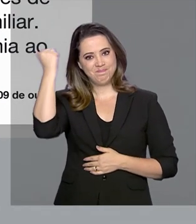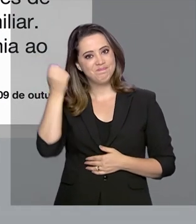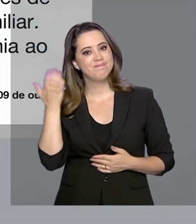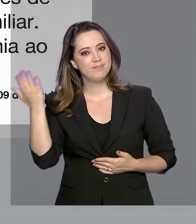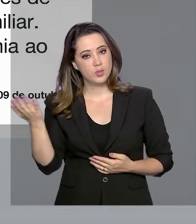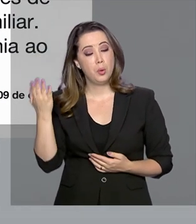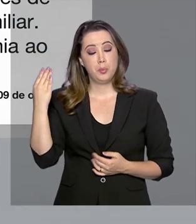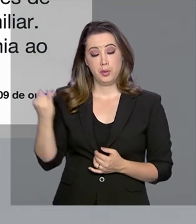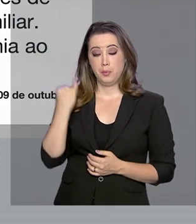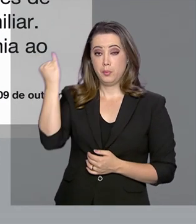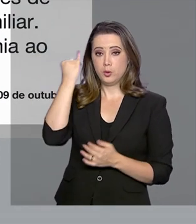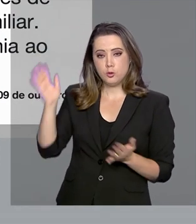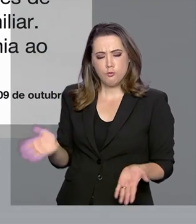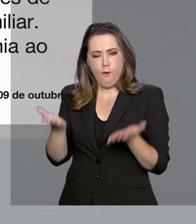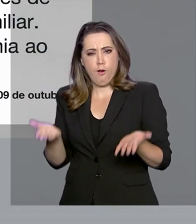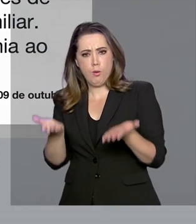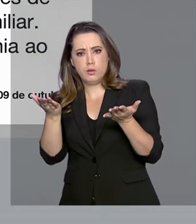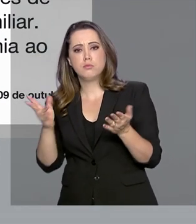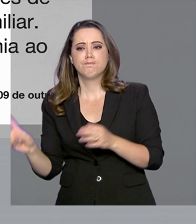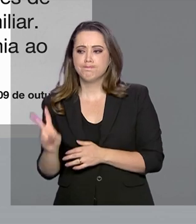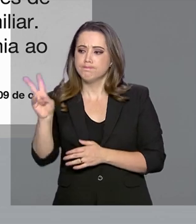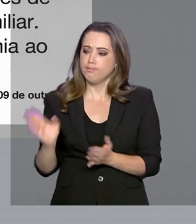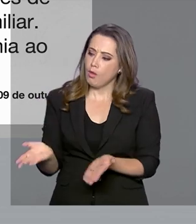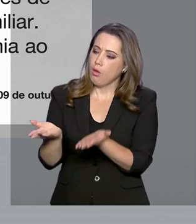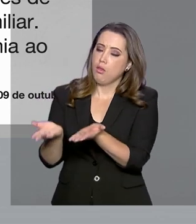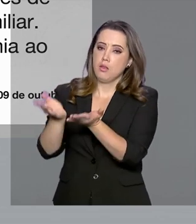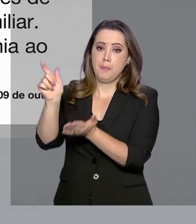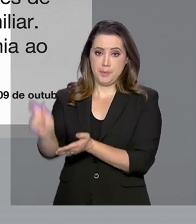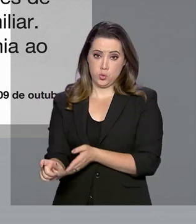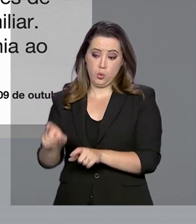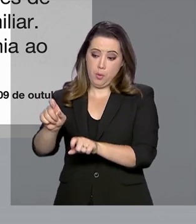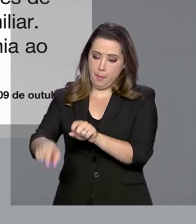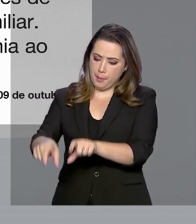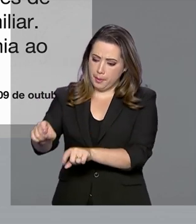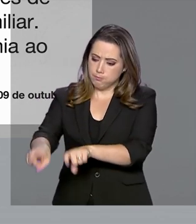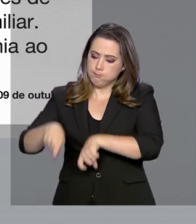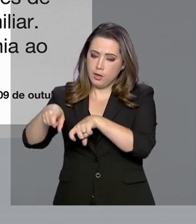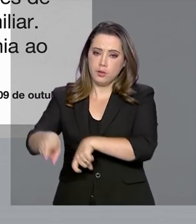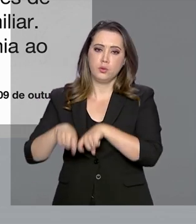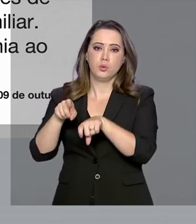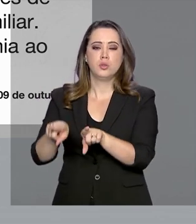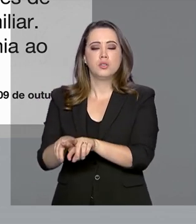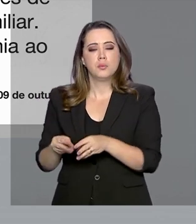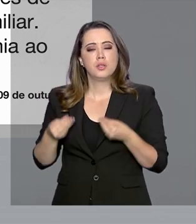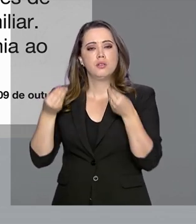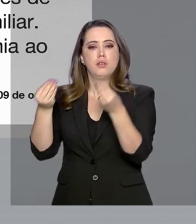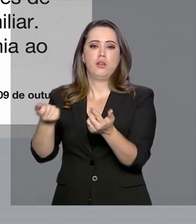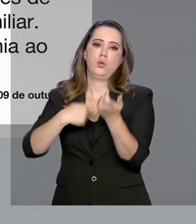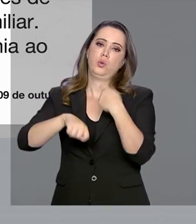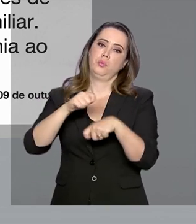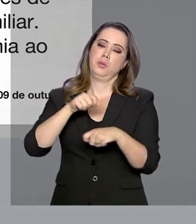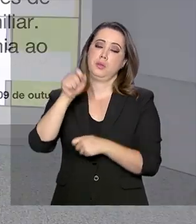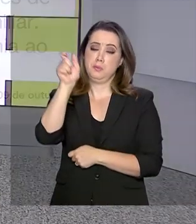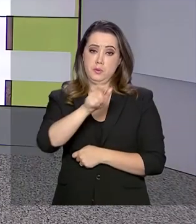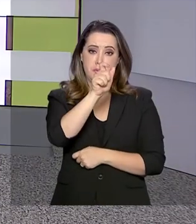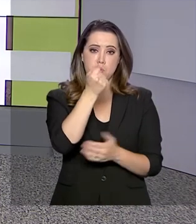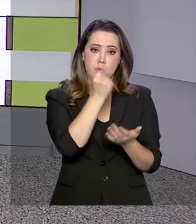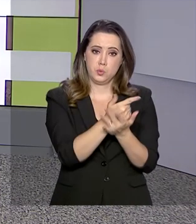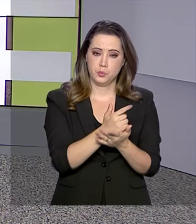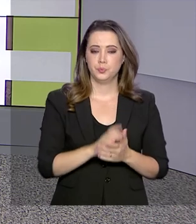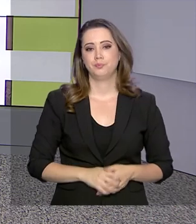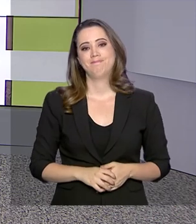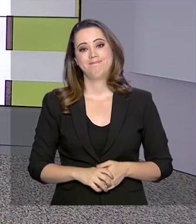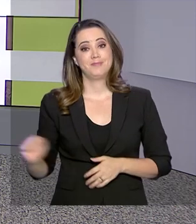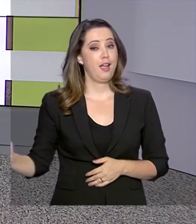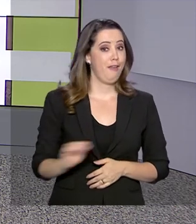meio de valorizar e estimular o pequeno produtor e, ao mesmo tempo, garantir economia ao consumidor. E a